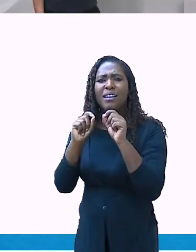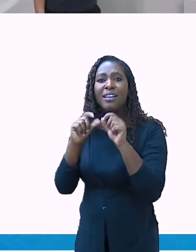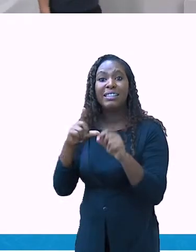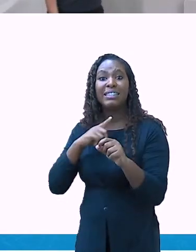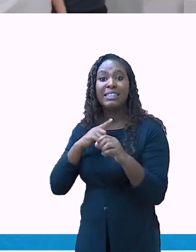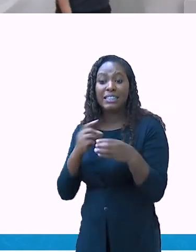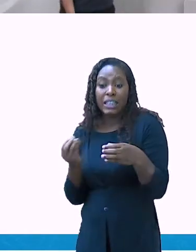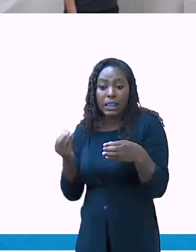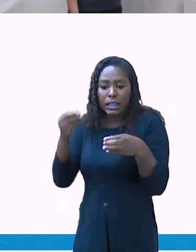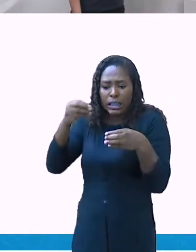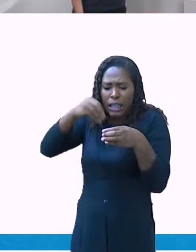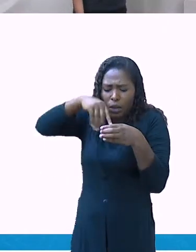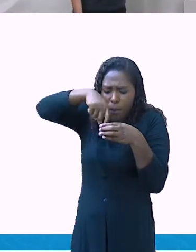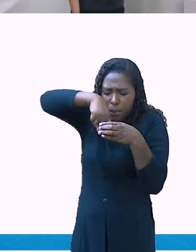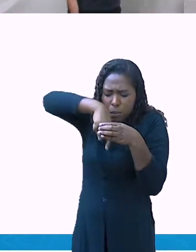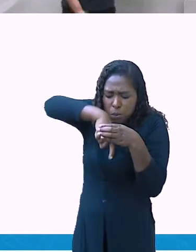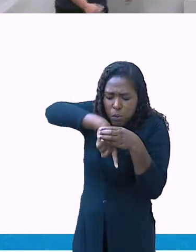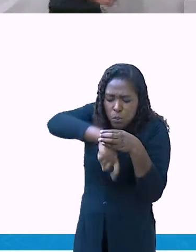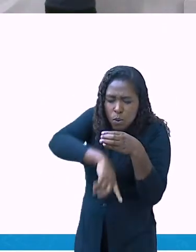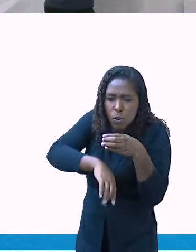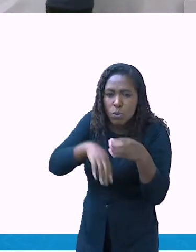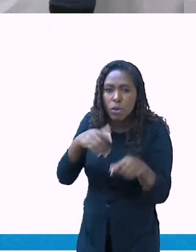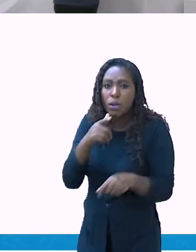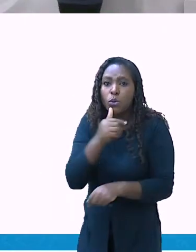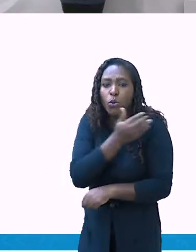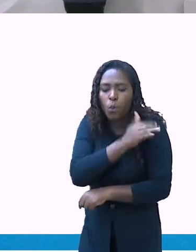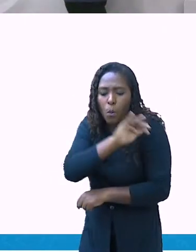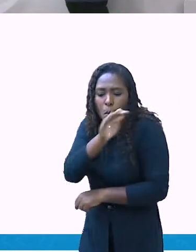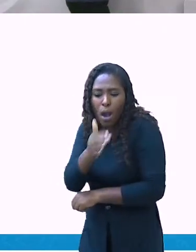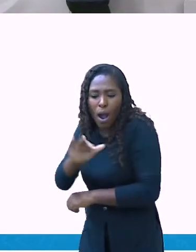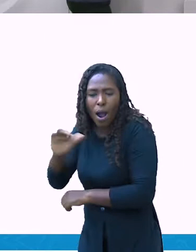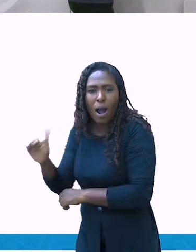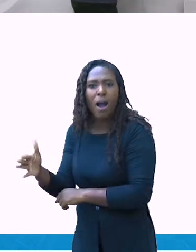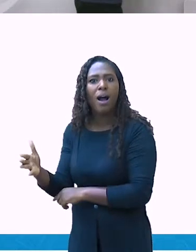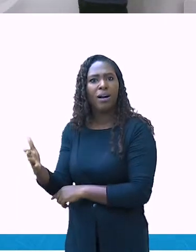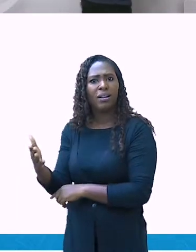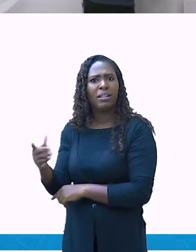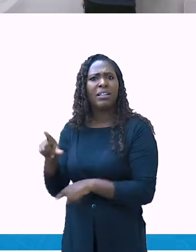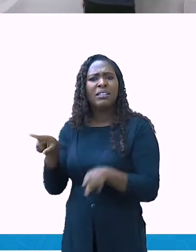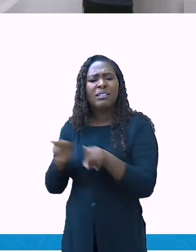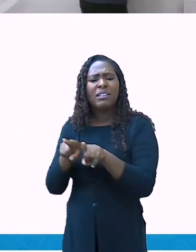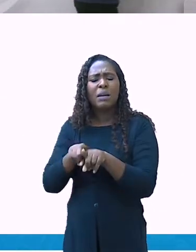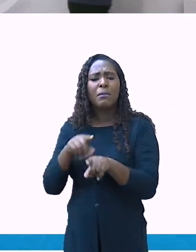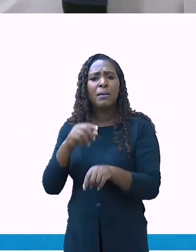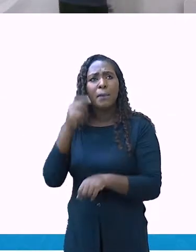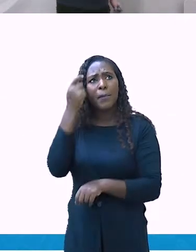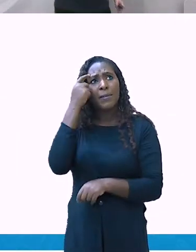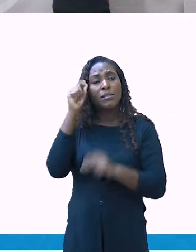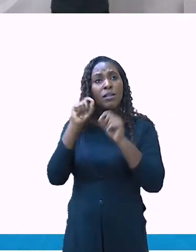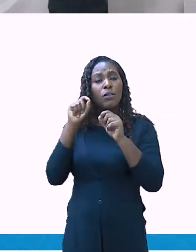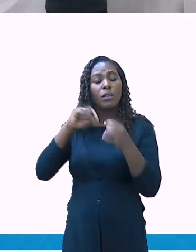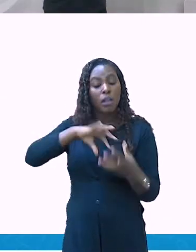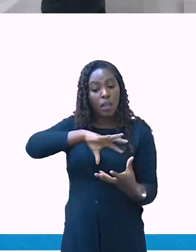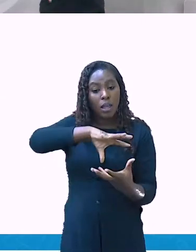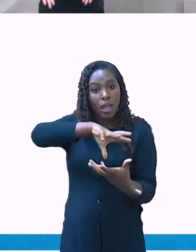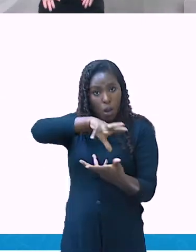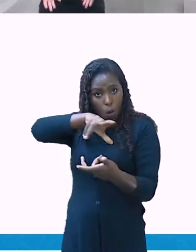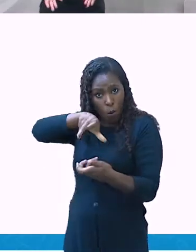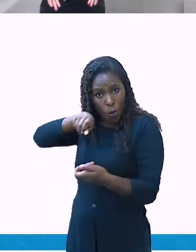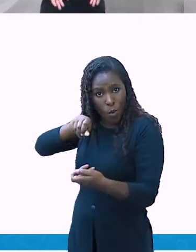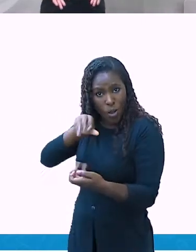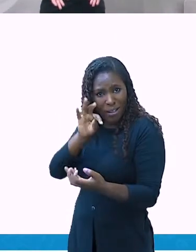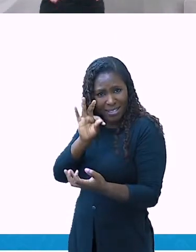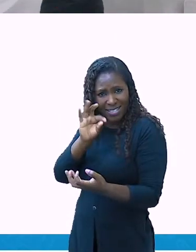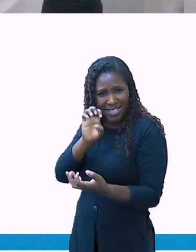e imaginavam que o planeta tinha limitações. Quanto mais eu